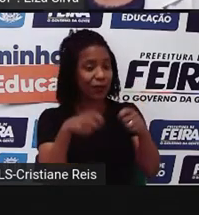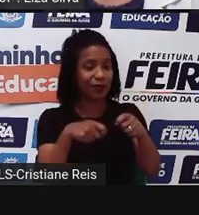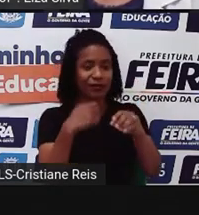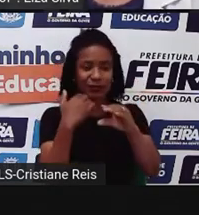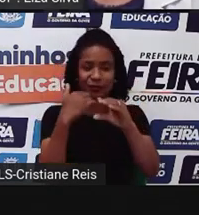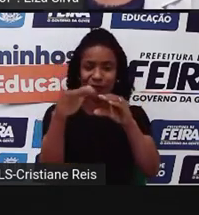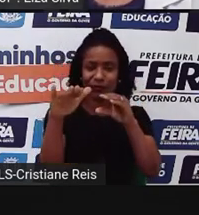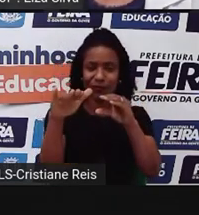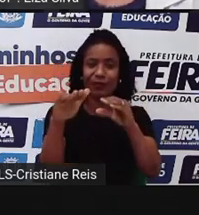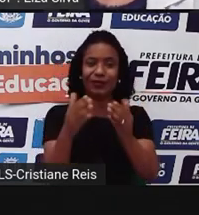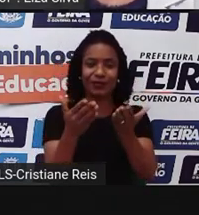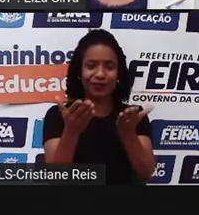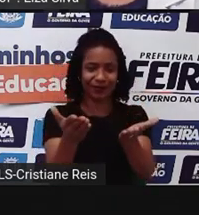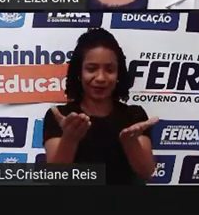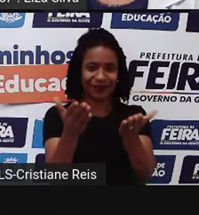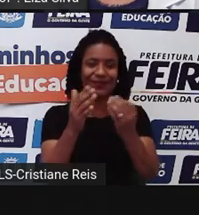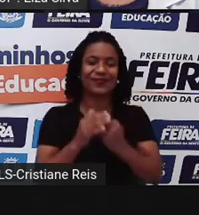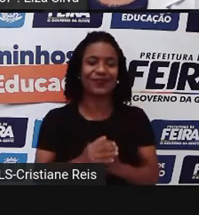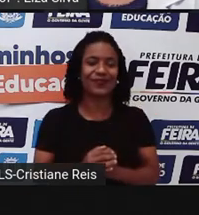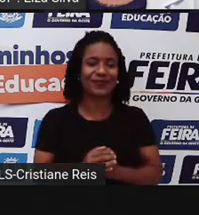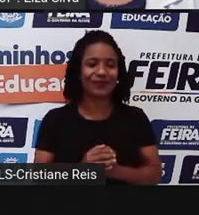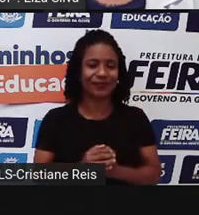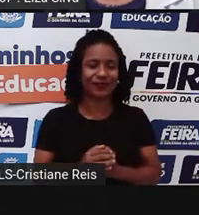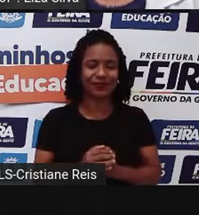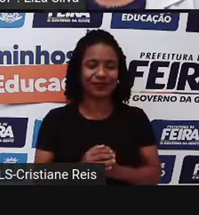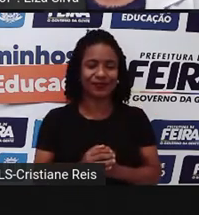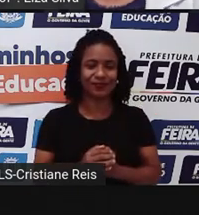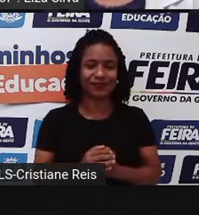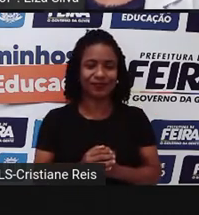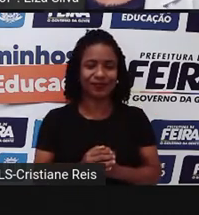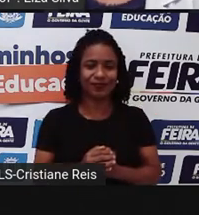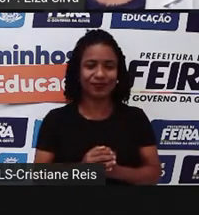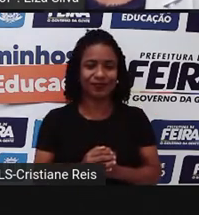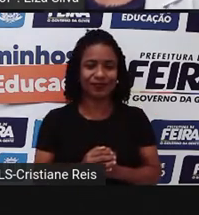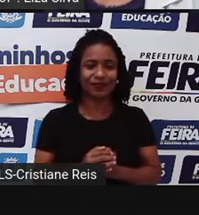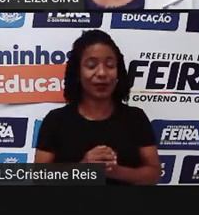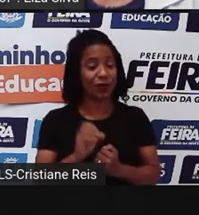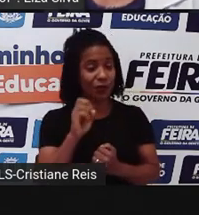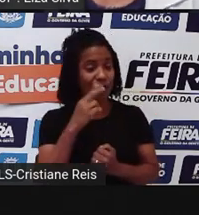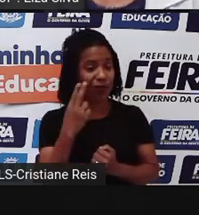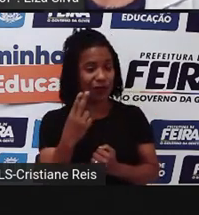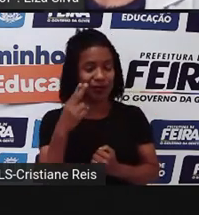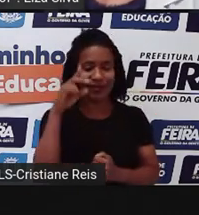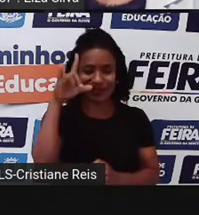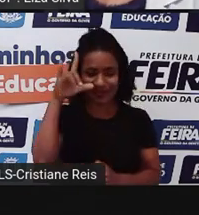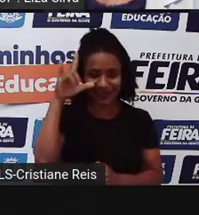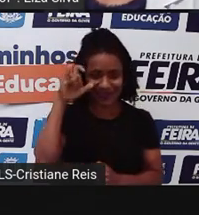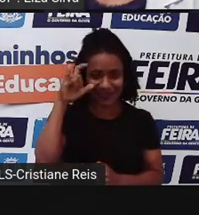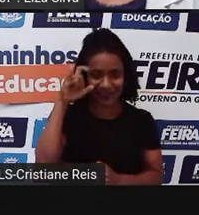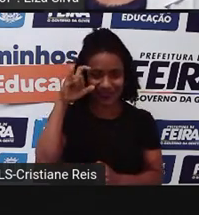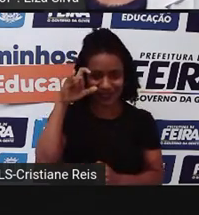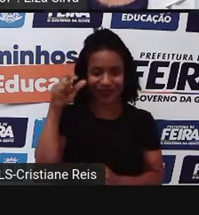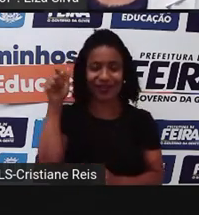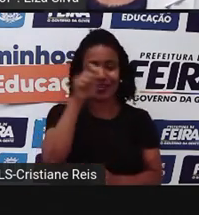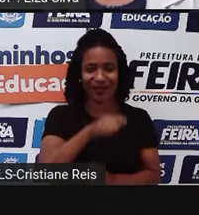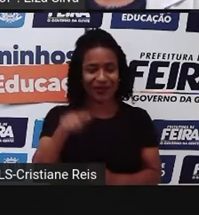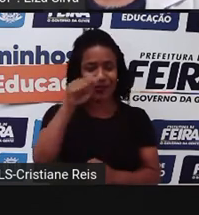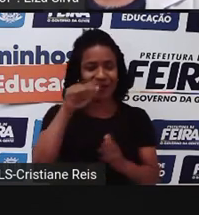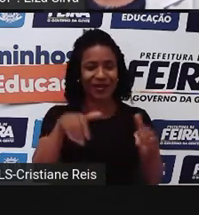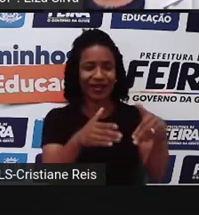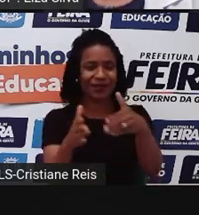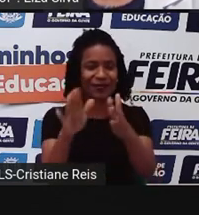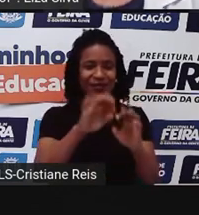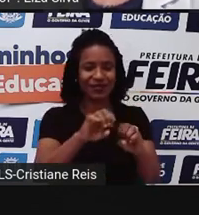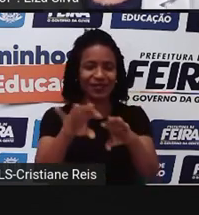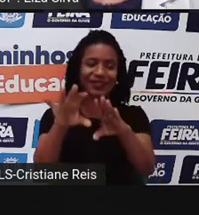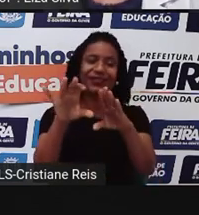.feiratesantana.ba.gov.br ou para o nosso Instagram arroba caminhos da EducaCão